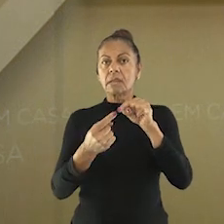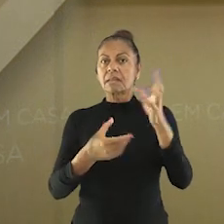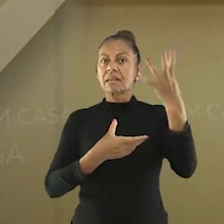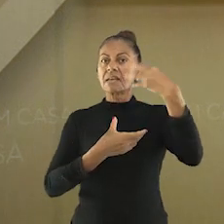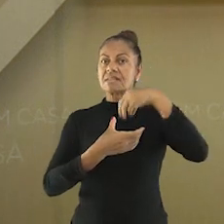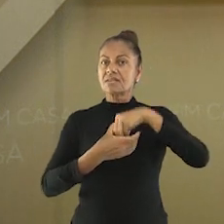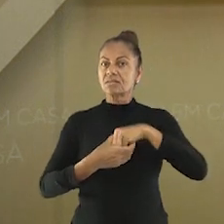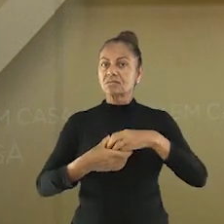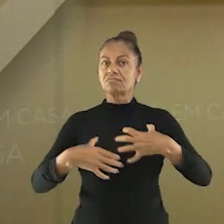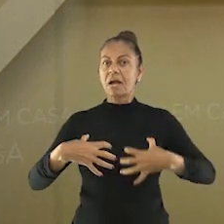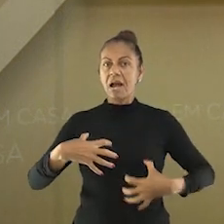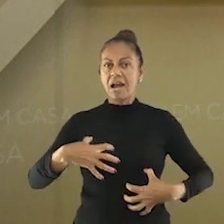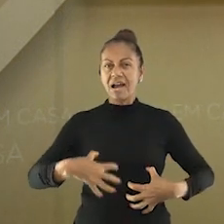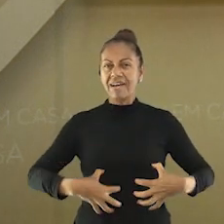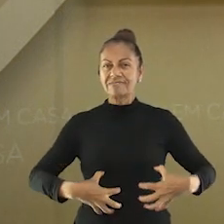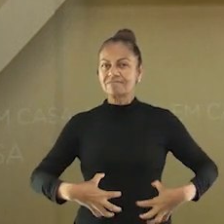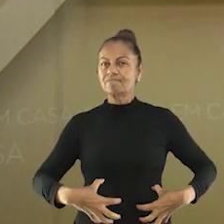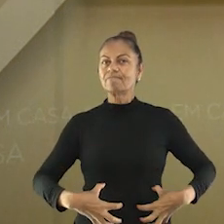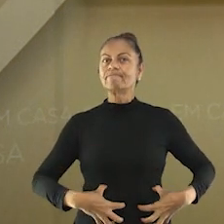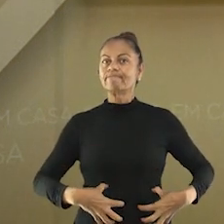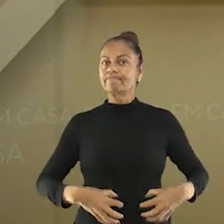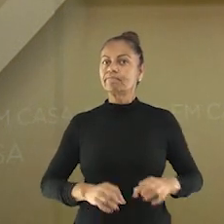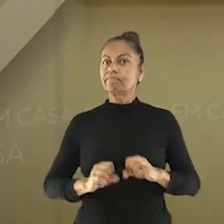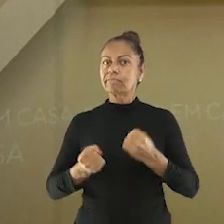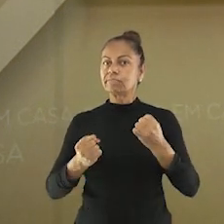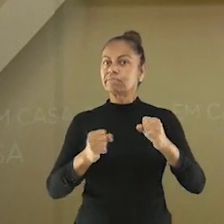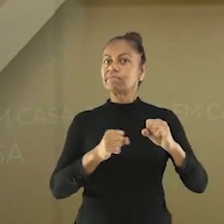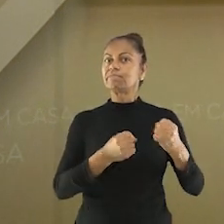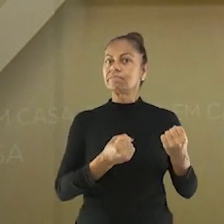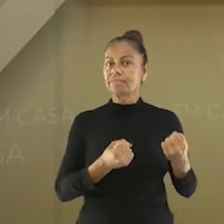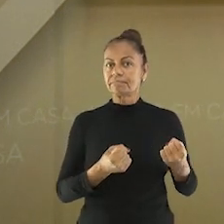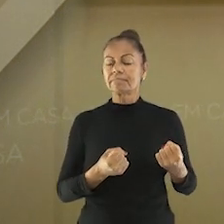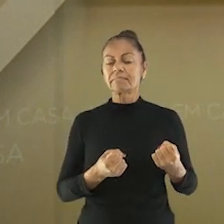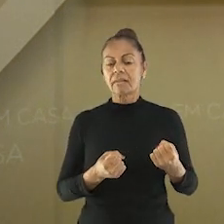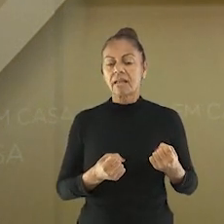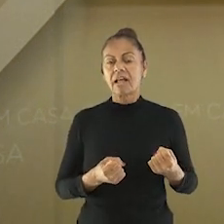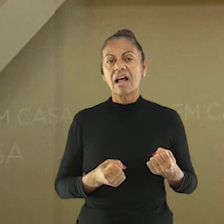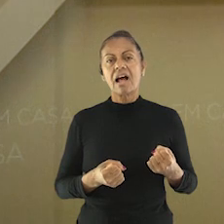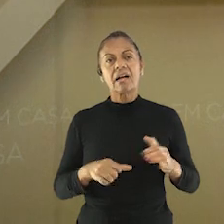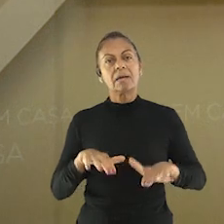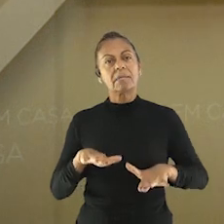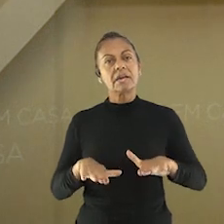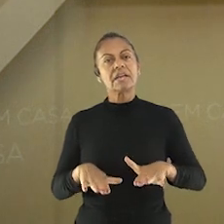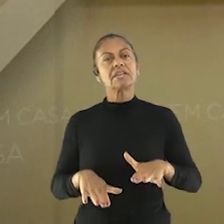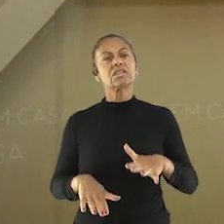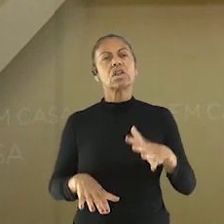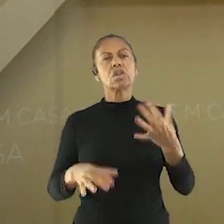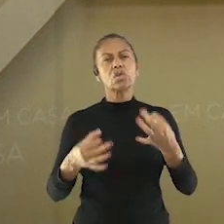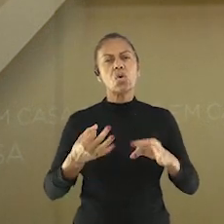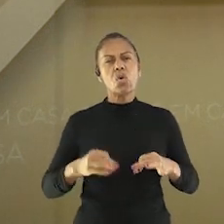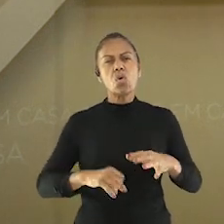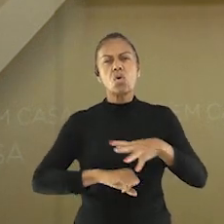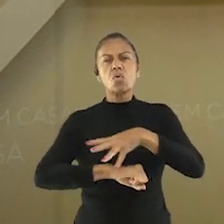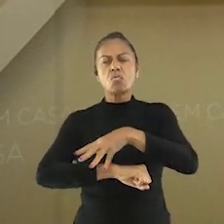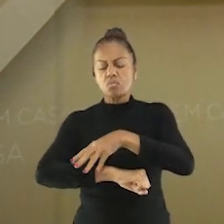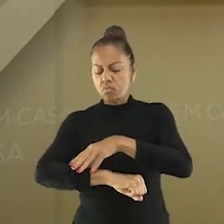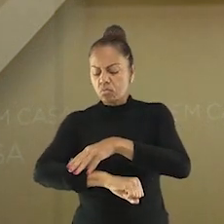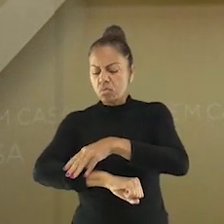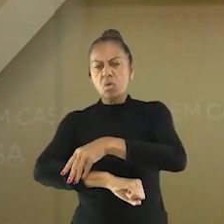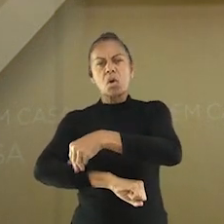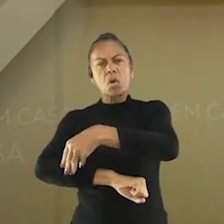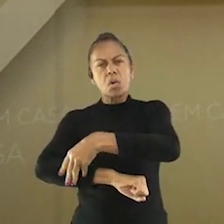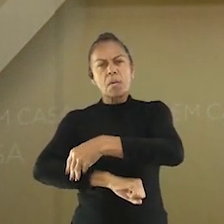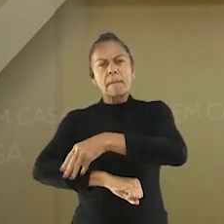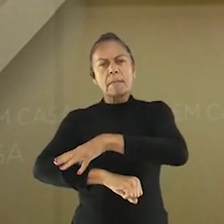corpo também, outras funções, certo? O paciente pode manifestar dores nas articulações, nos músculos,